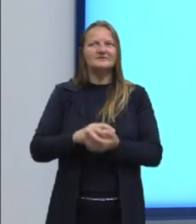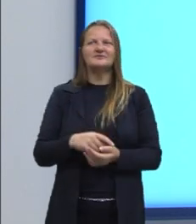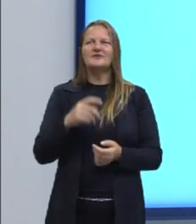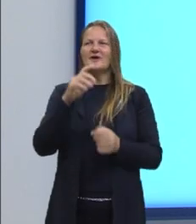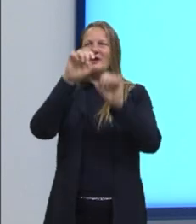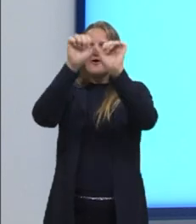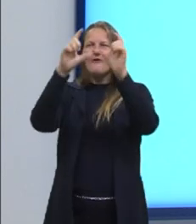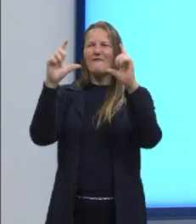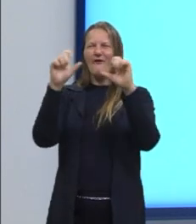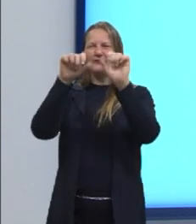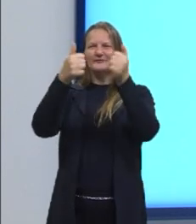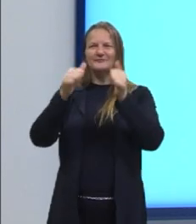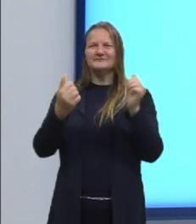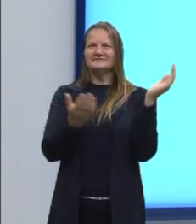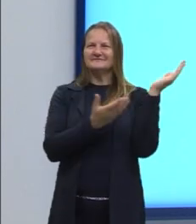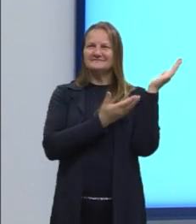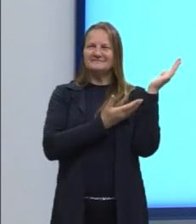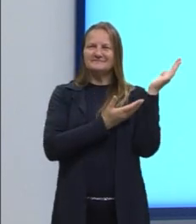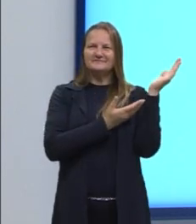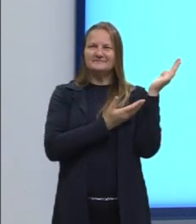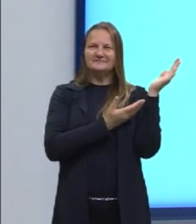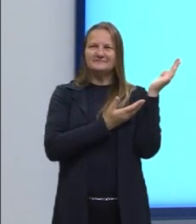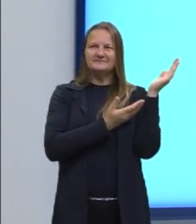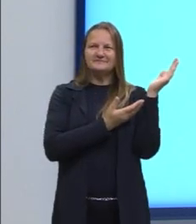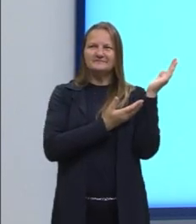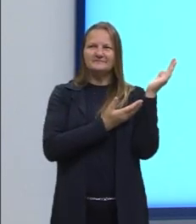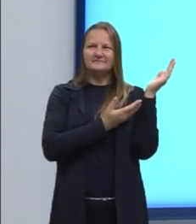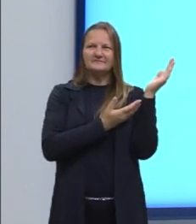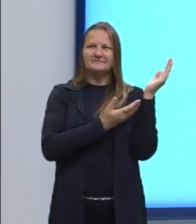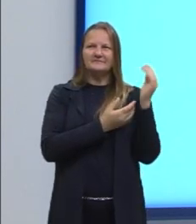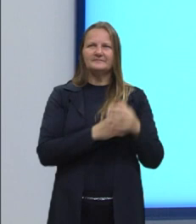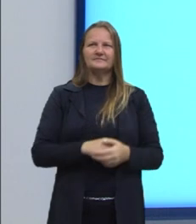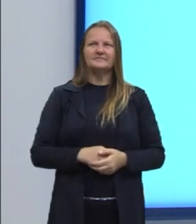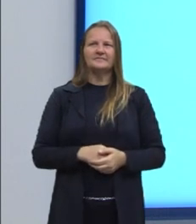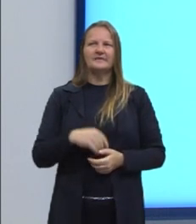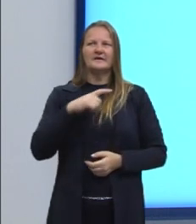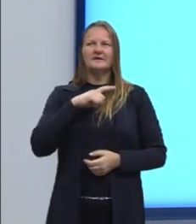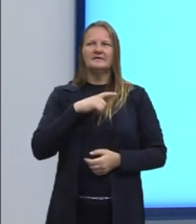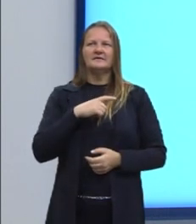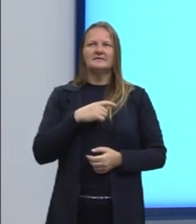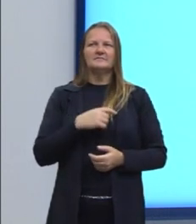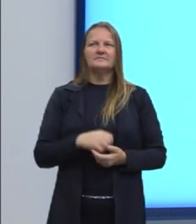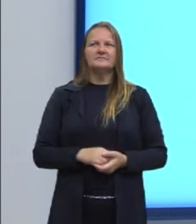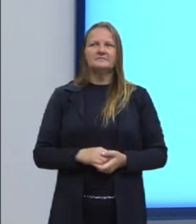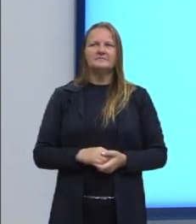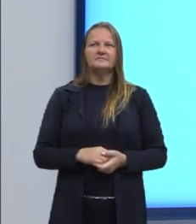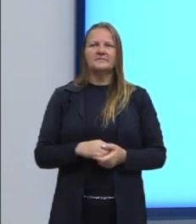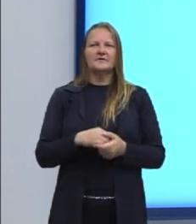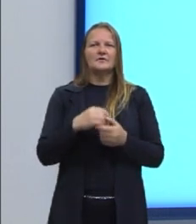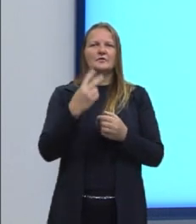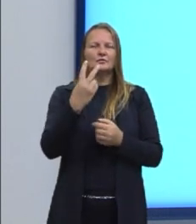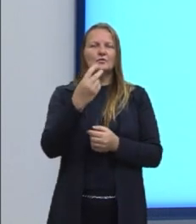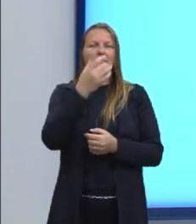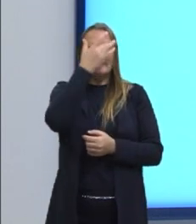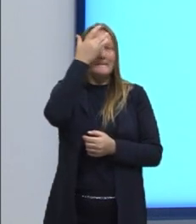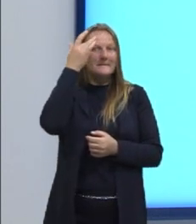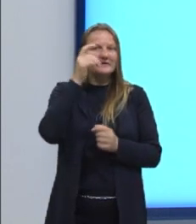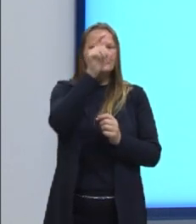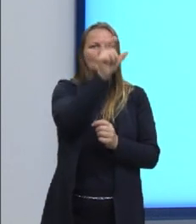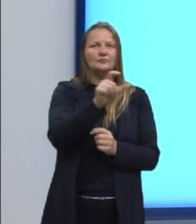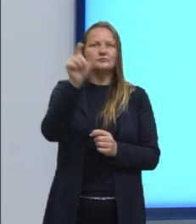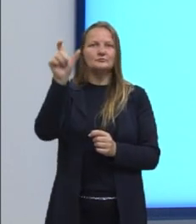já vimos ela aí em uma aula de matemática. Nós temos, então, né, gente, ali a figura, né, de duas pessoas.